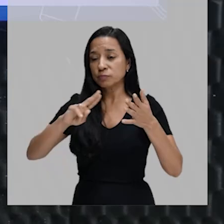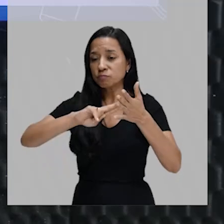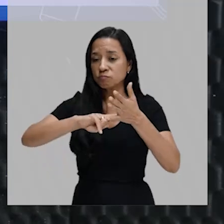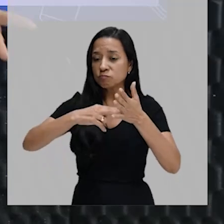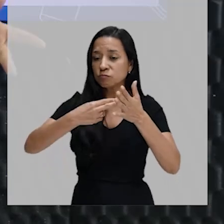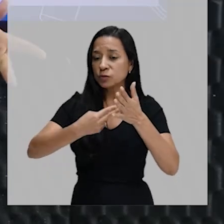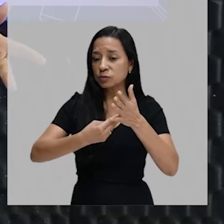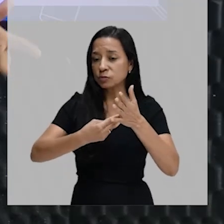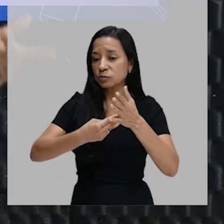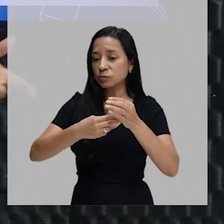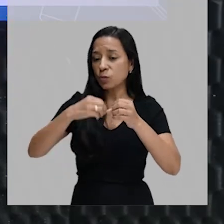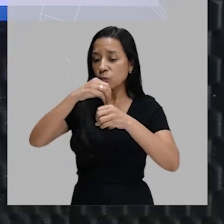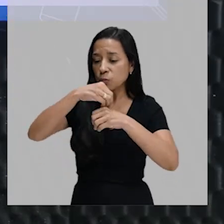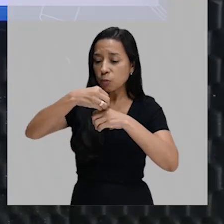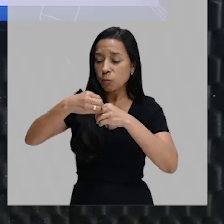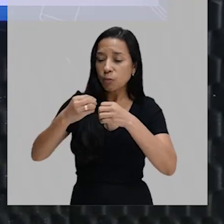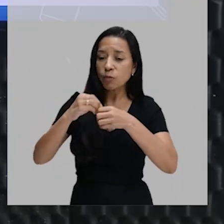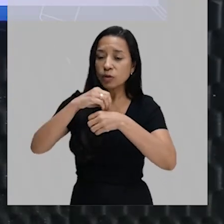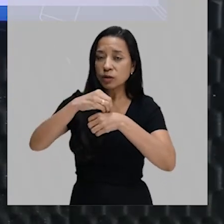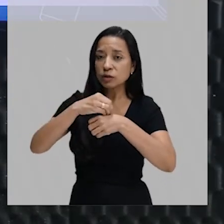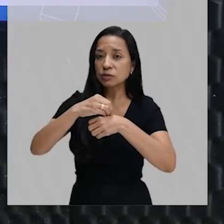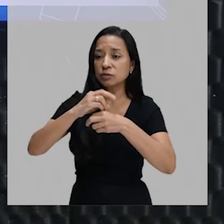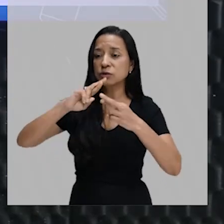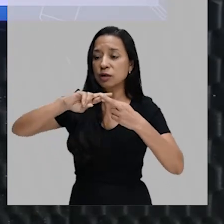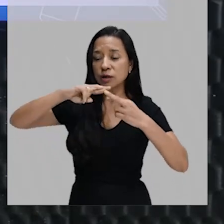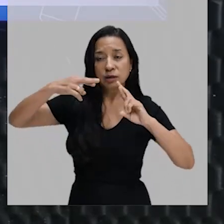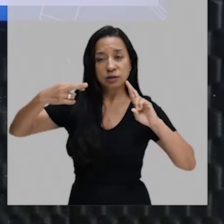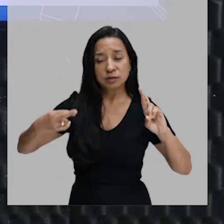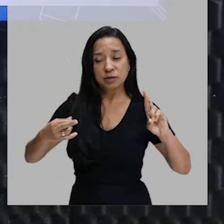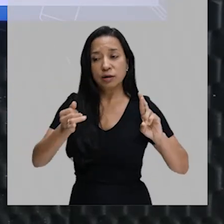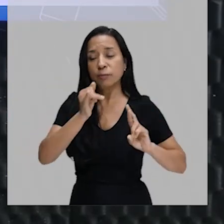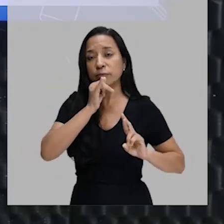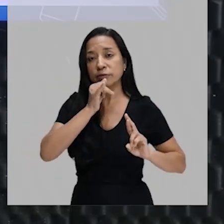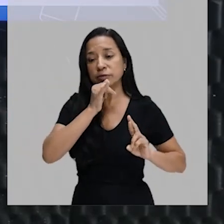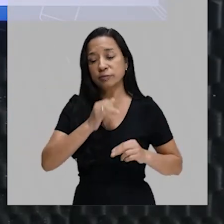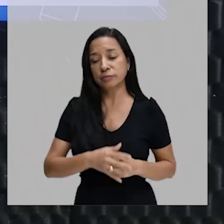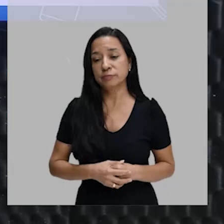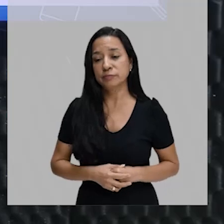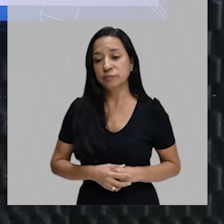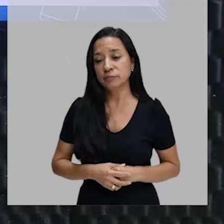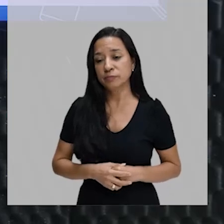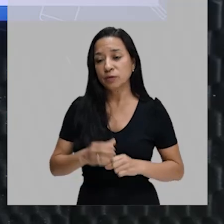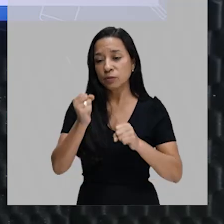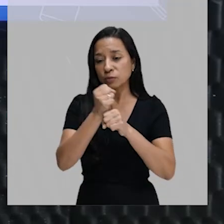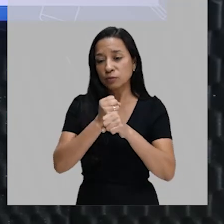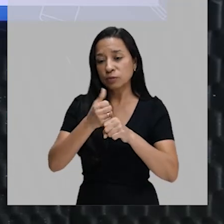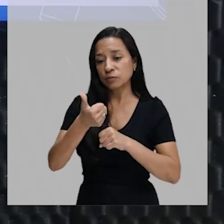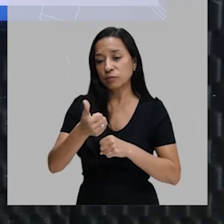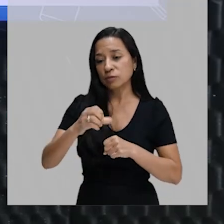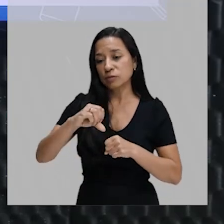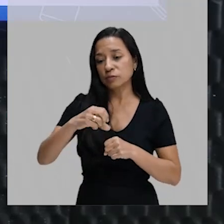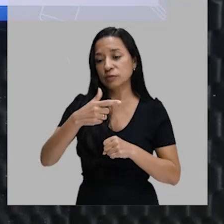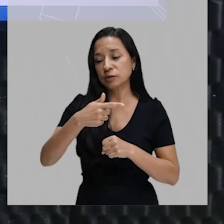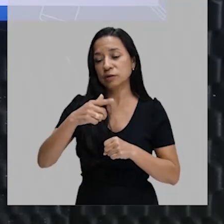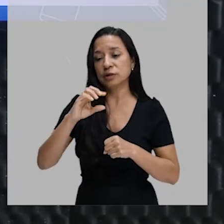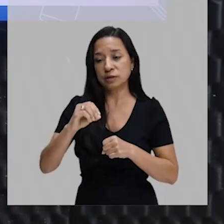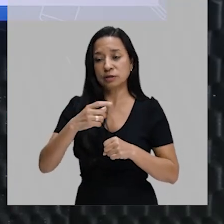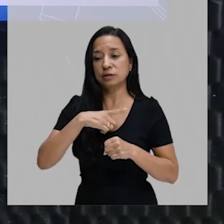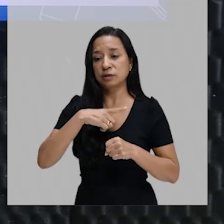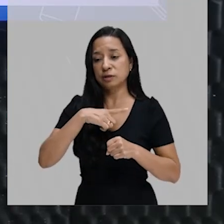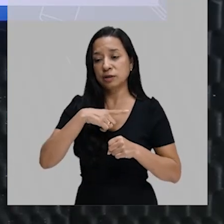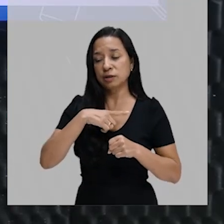de uma molécula de RNA mensageiro, por exemplo. E aí, em 1970, nós vamos ter, pessoal,